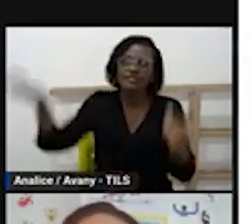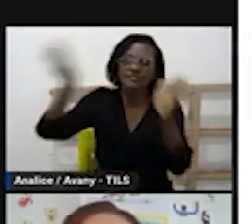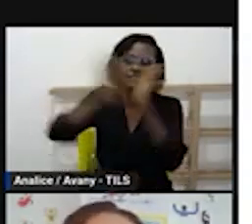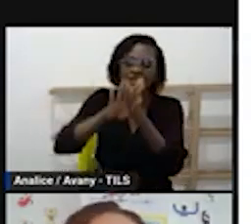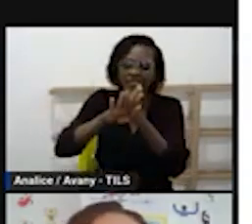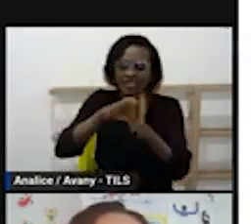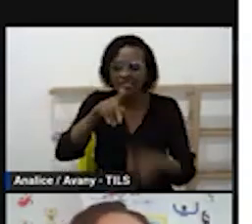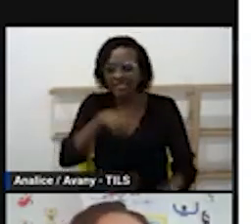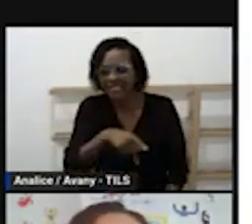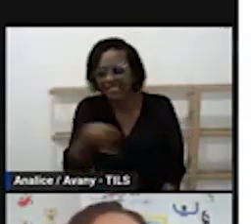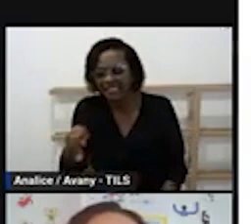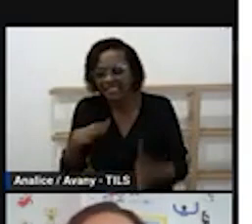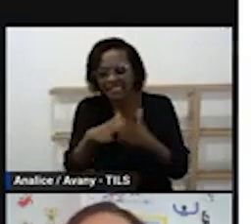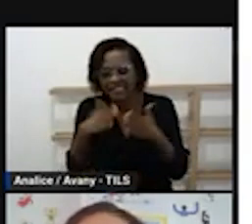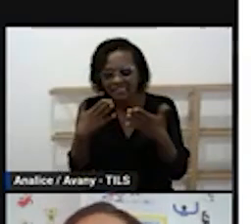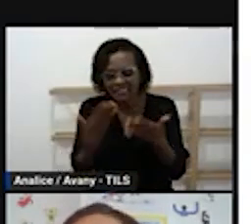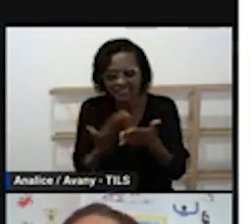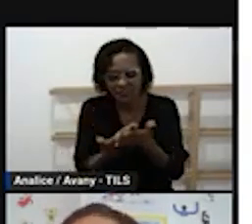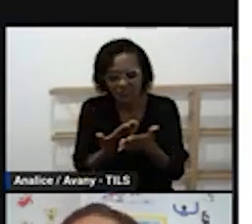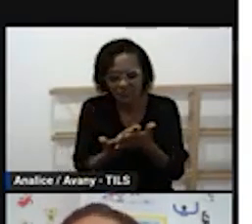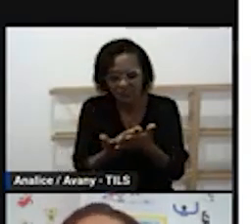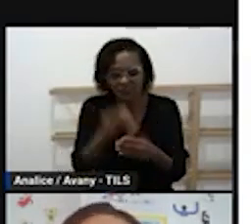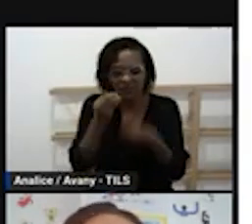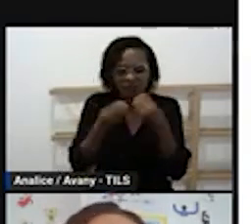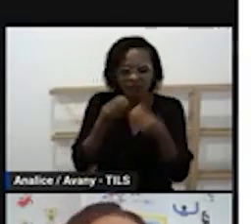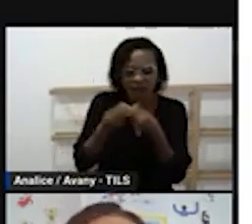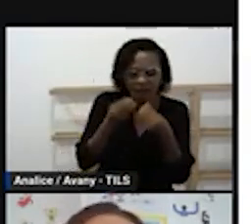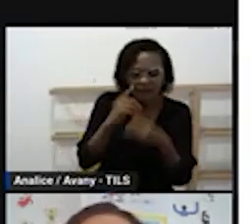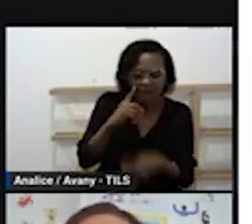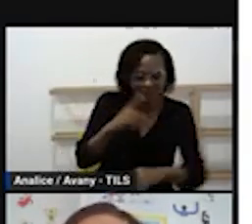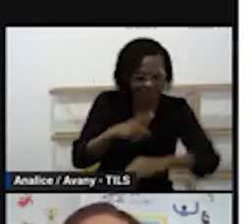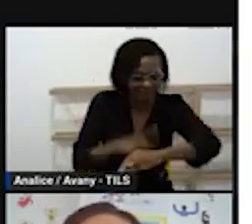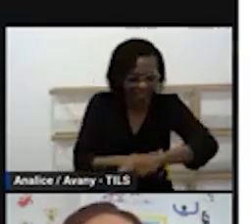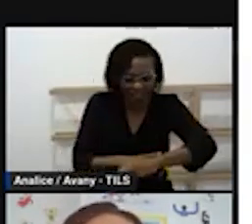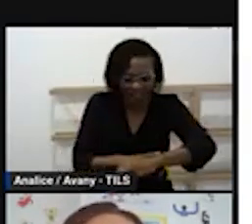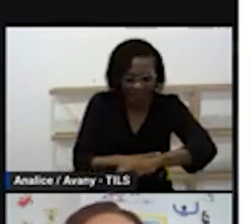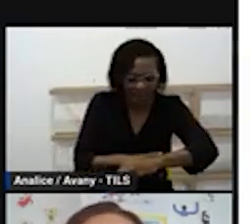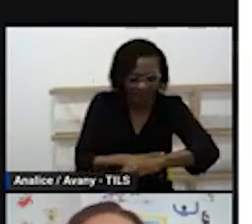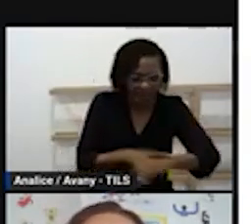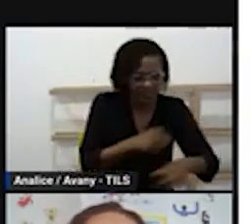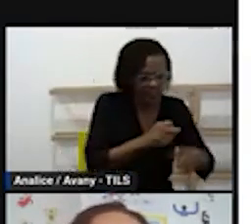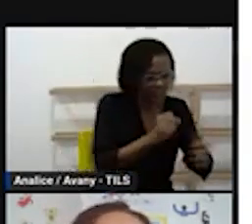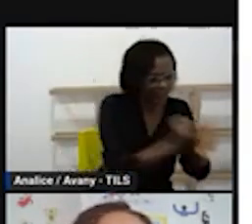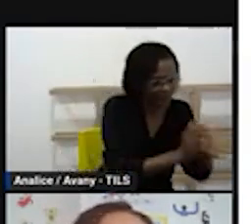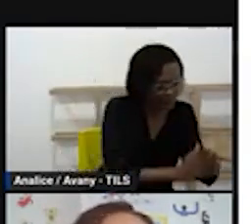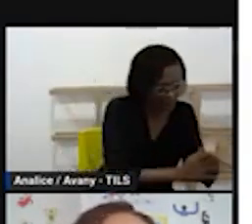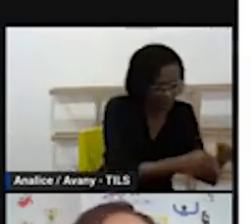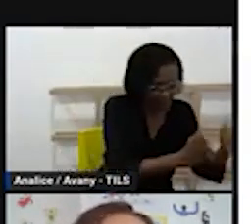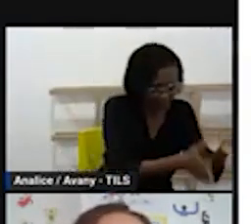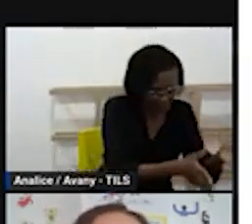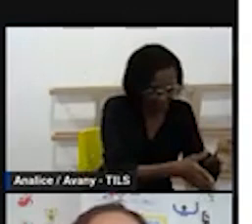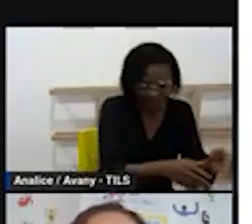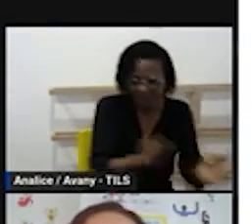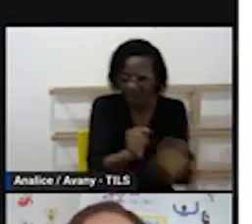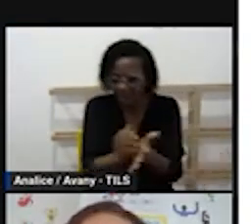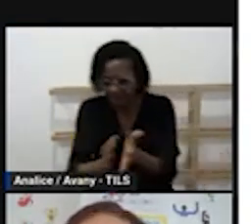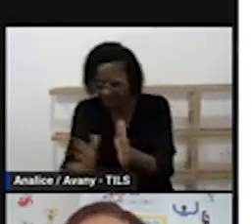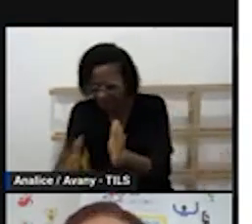sabendo exatamente que os momentos e que tempos eles precisam ser desenvolvidos. Claro que tudo com muita